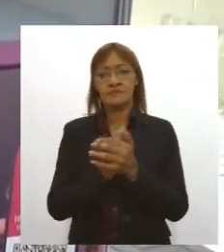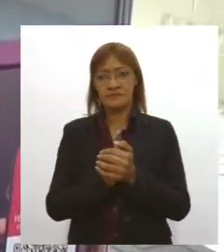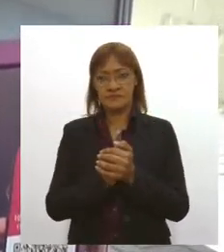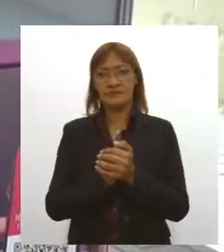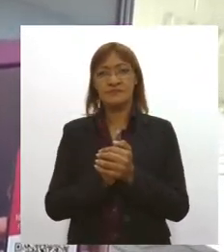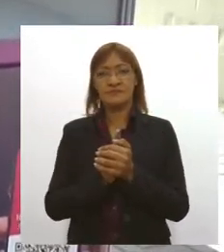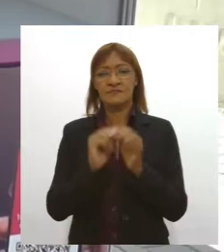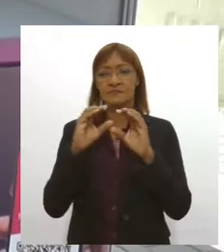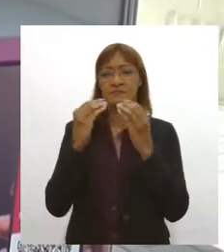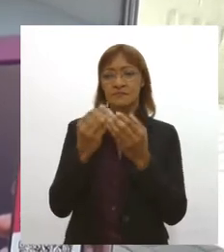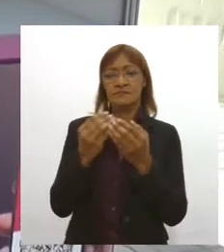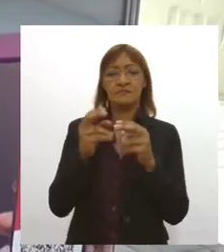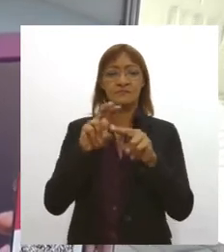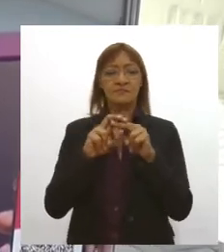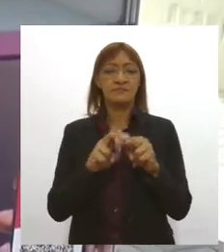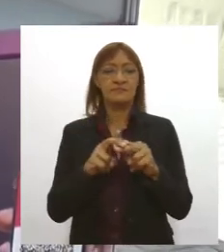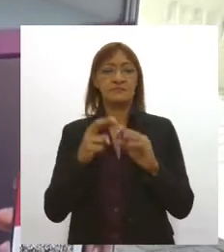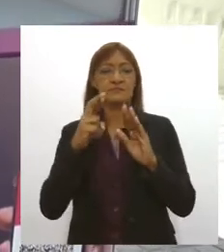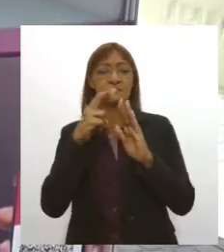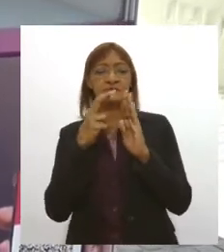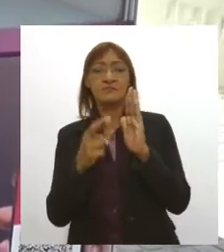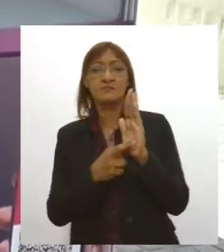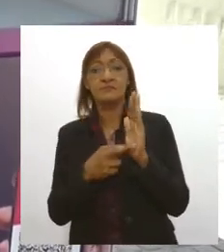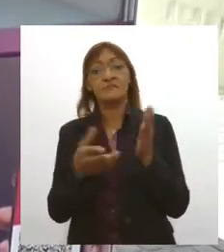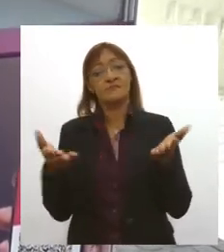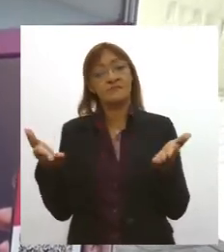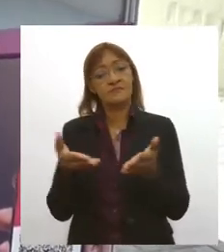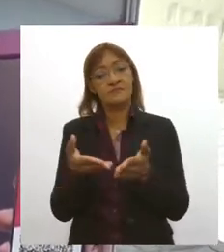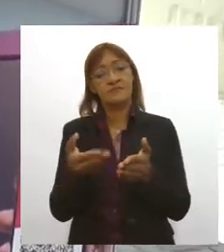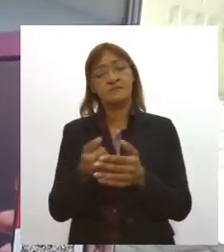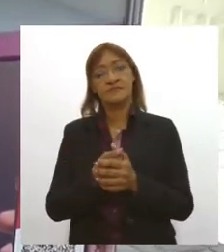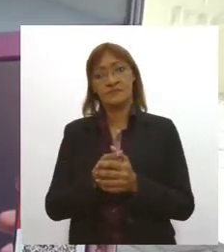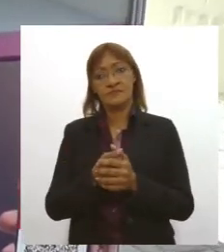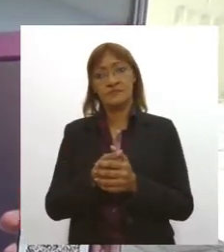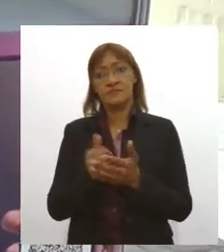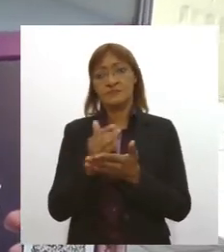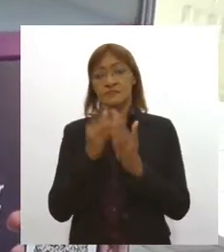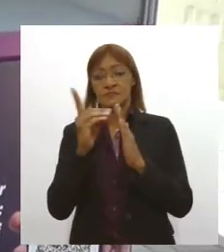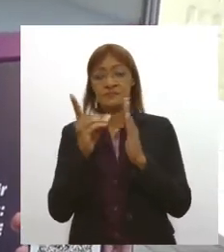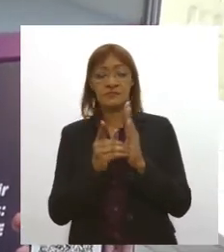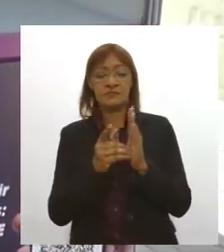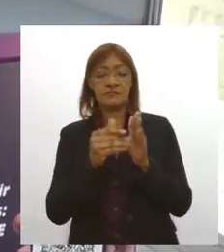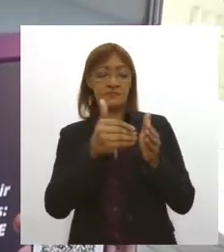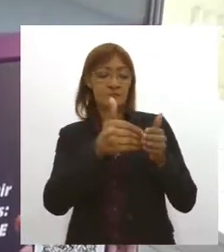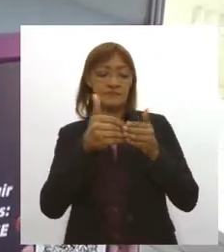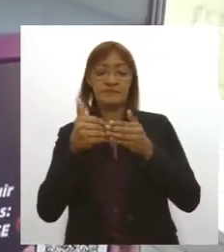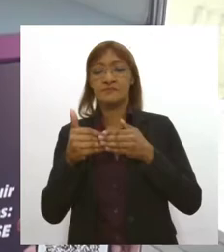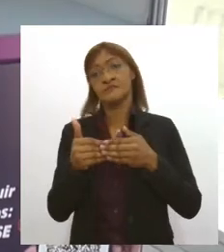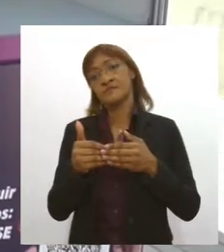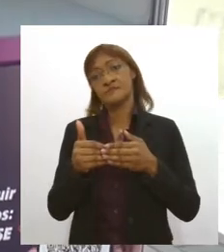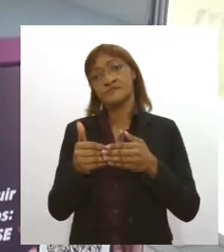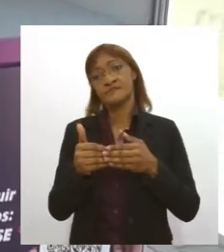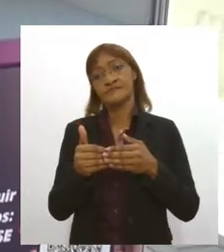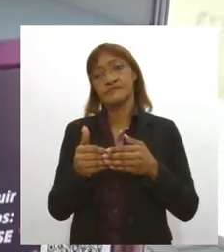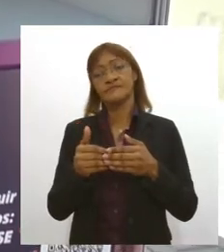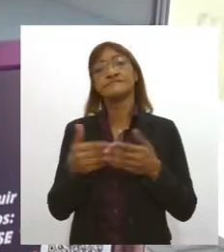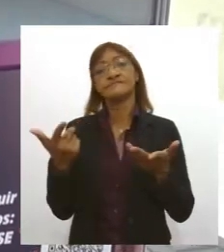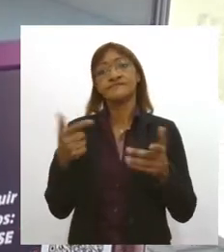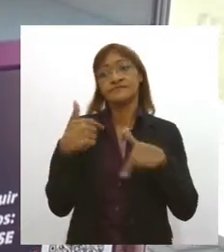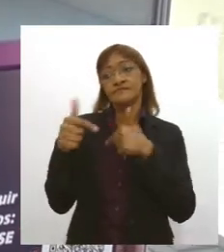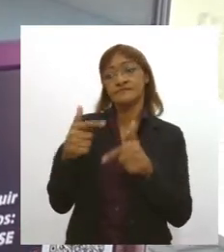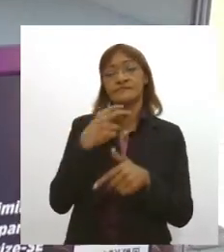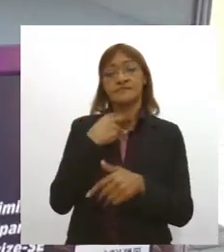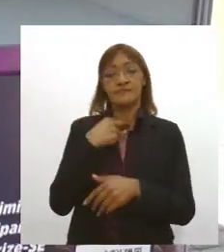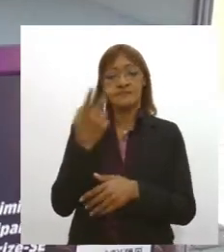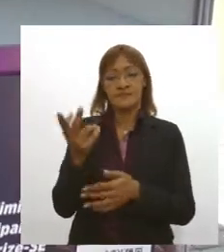que, por conta das restrições de funcionamento e do isolamento social, acabam ficando impedidas, né, de desenvolver regulamente